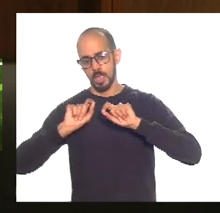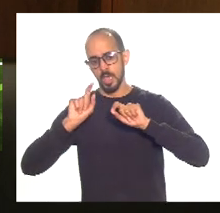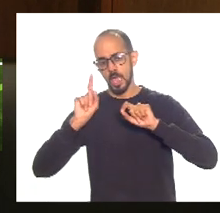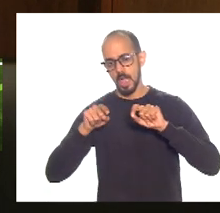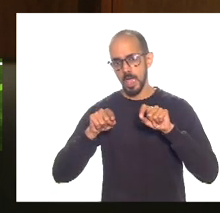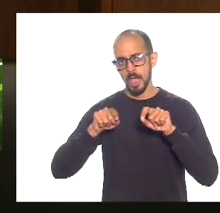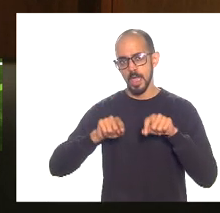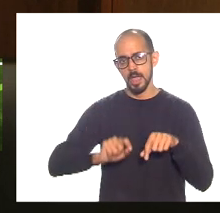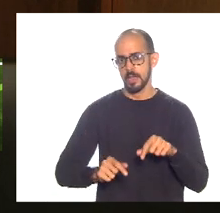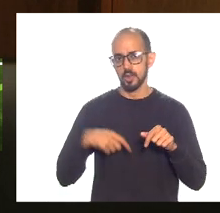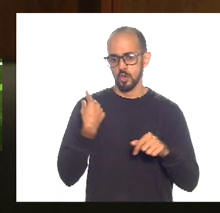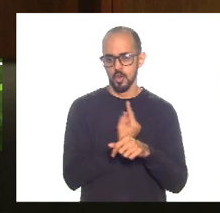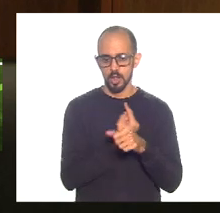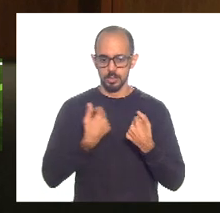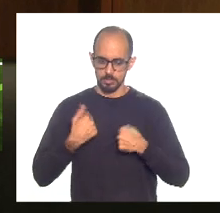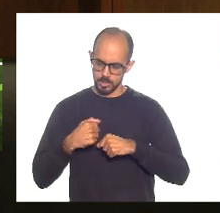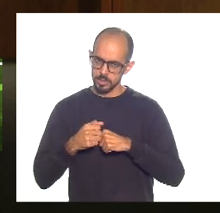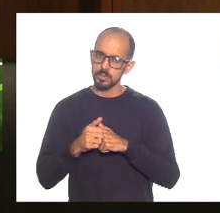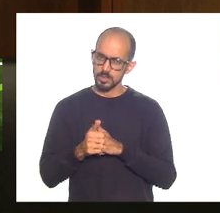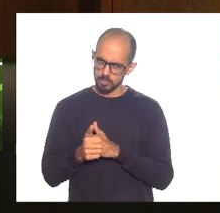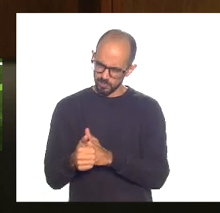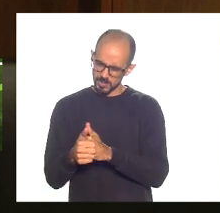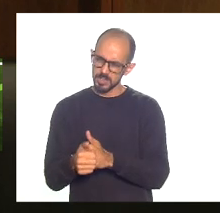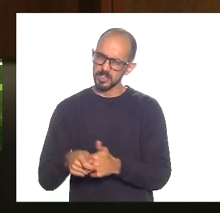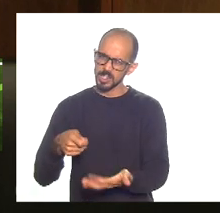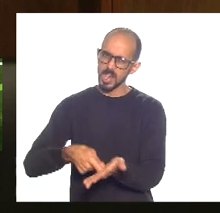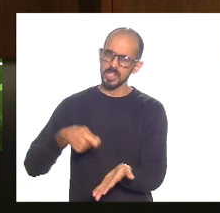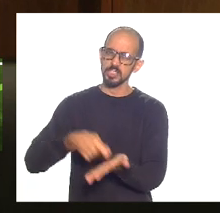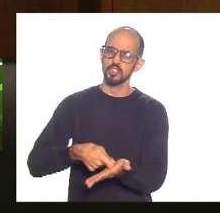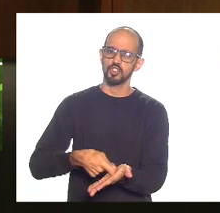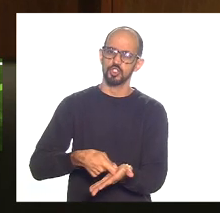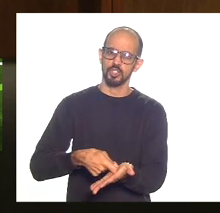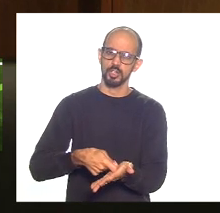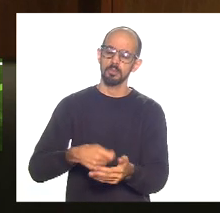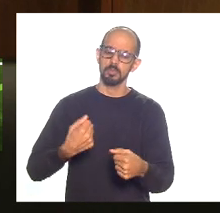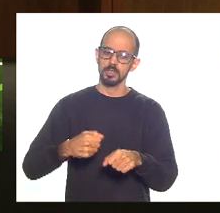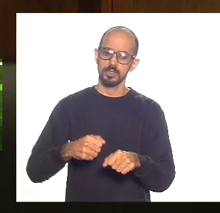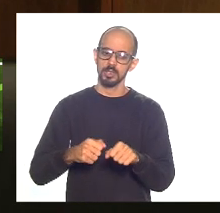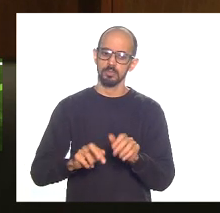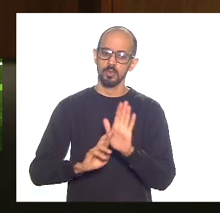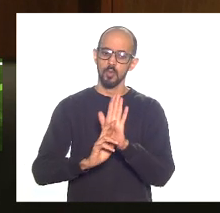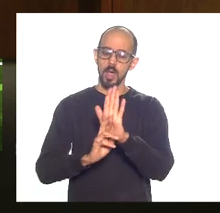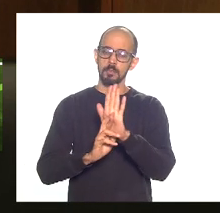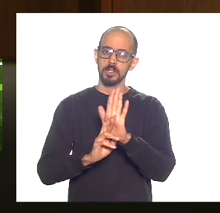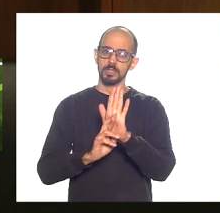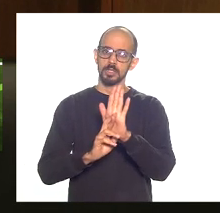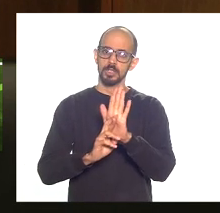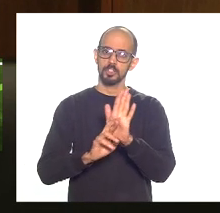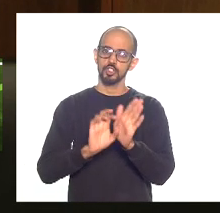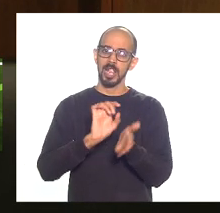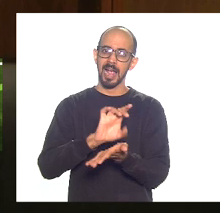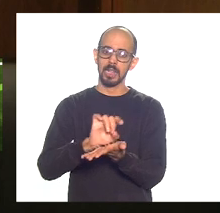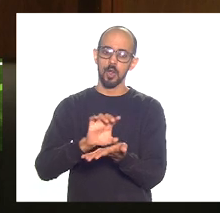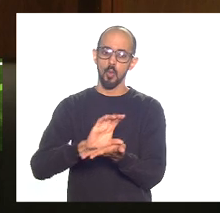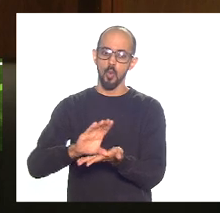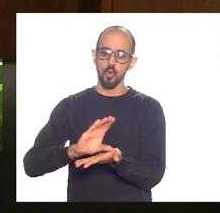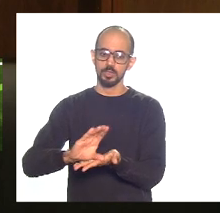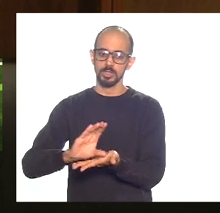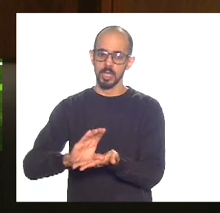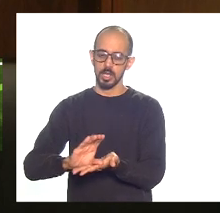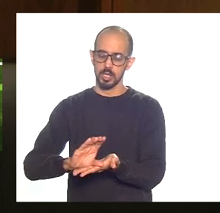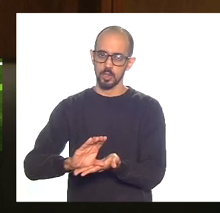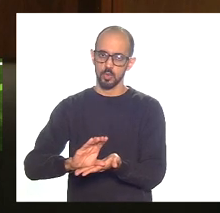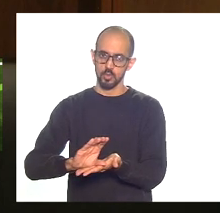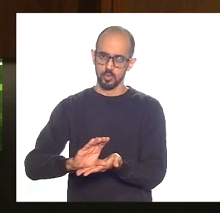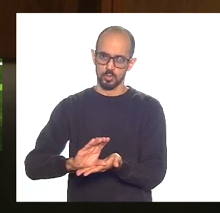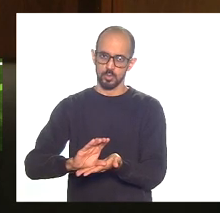ponto final eu acho que a gente tem que perseguir isso, exigir que tenhamos um representante nesse conselho de recuperação. Ah, não pode, mas então